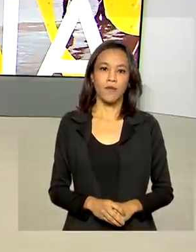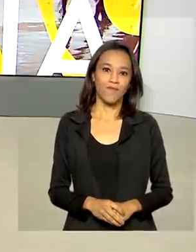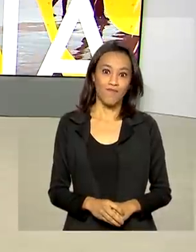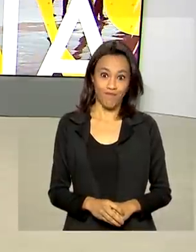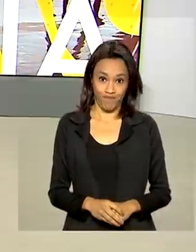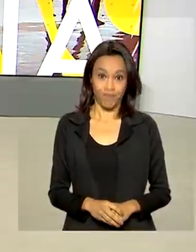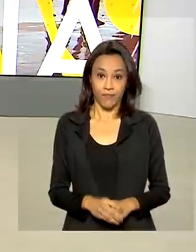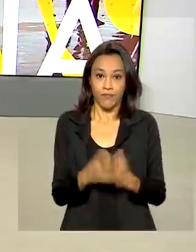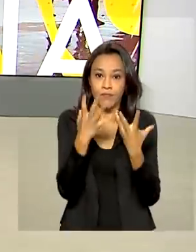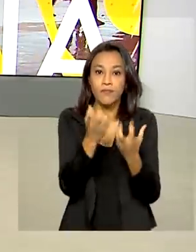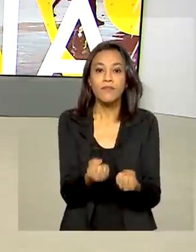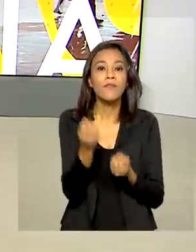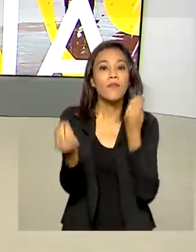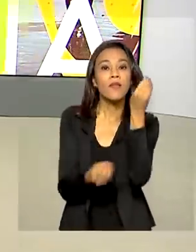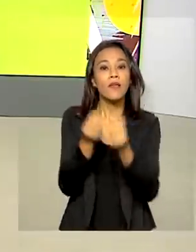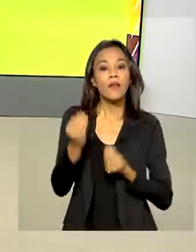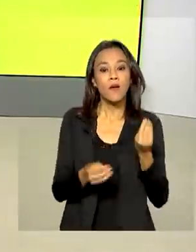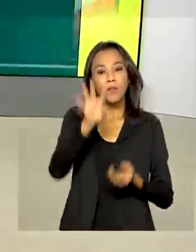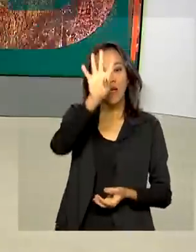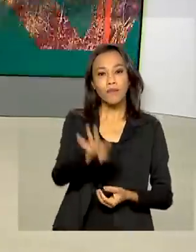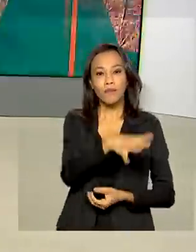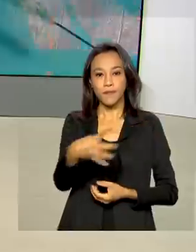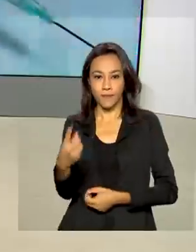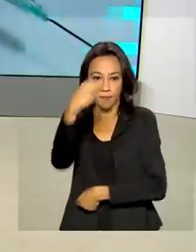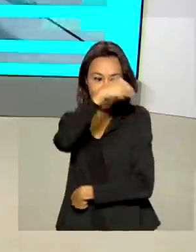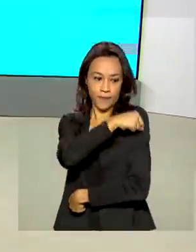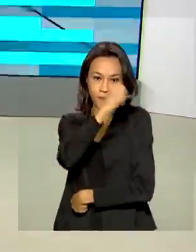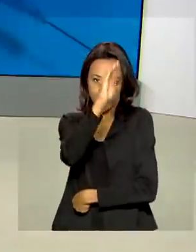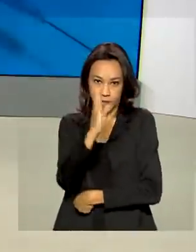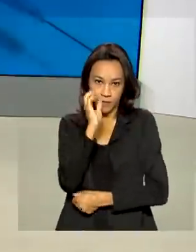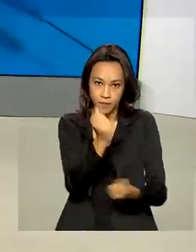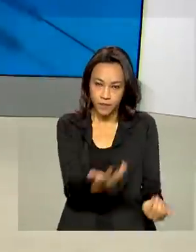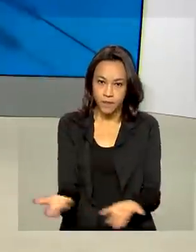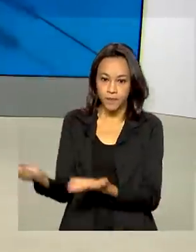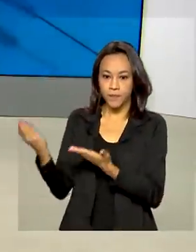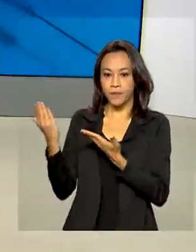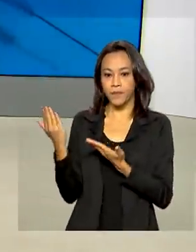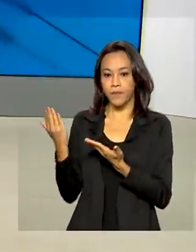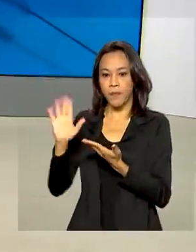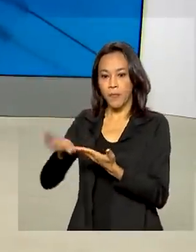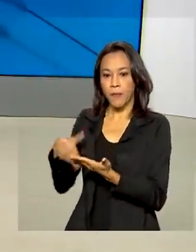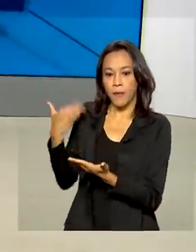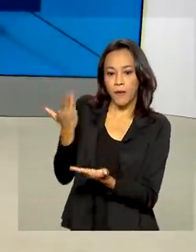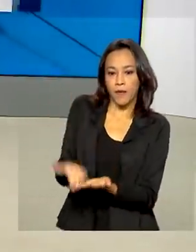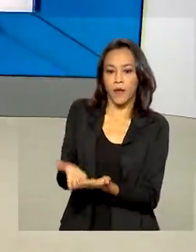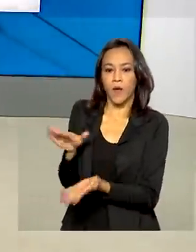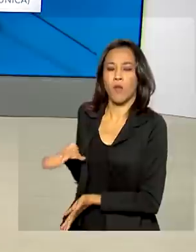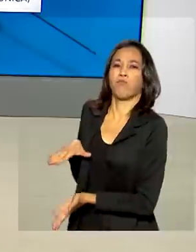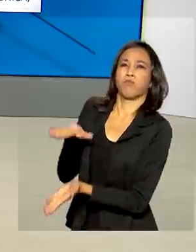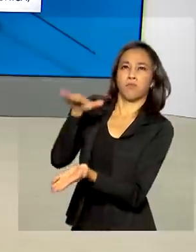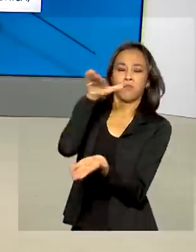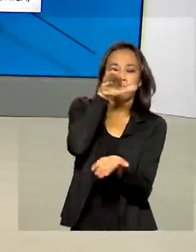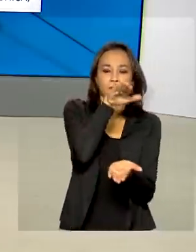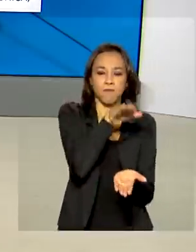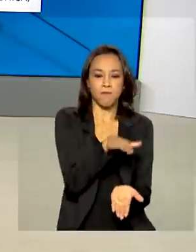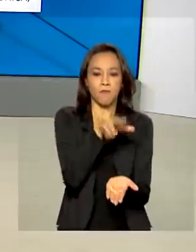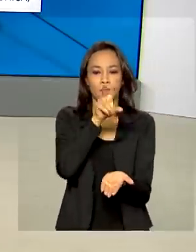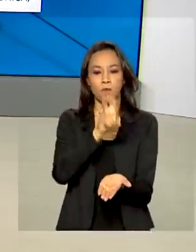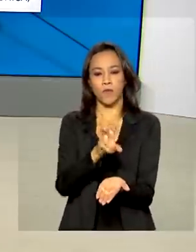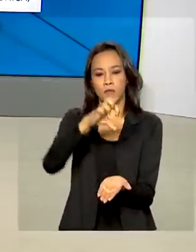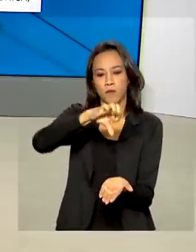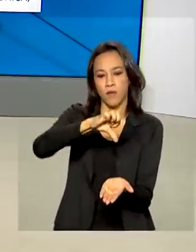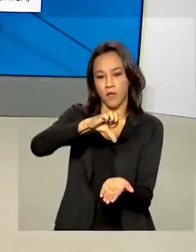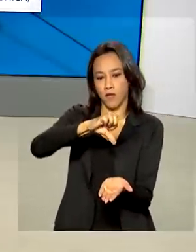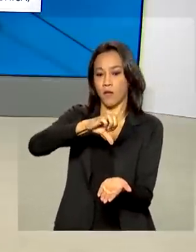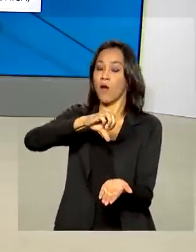Vamos ver então como está a vacinação pelo Brasil, aqui no telão? Olha, até agora foram distribuídas 259